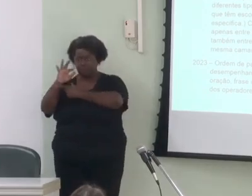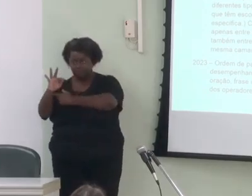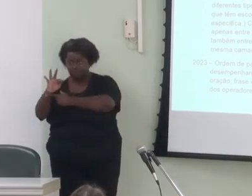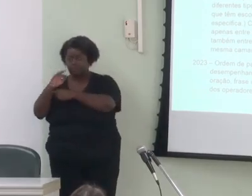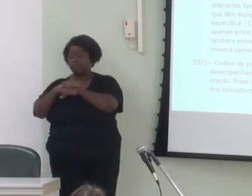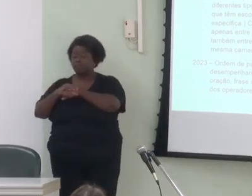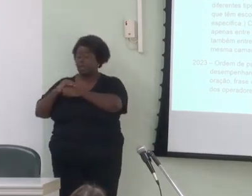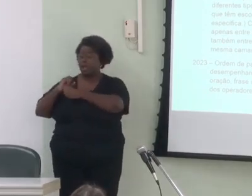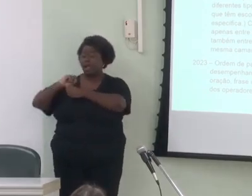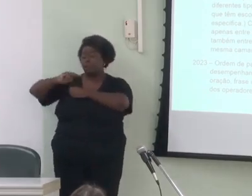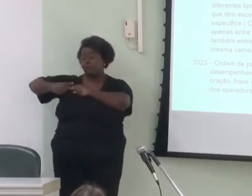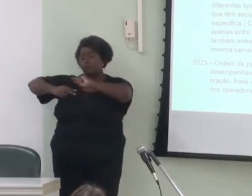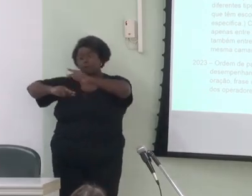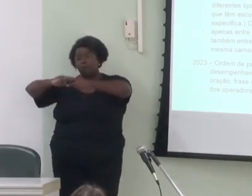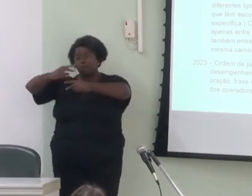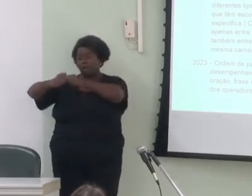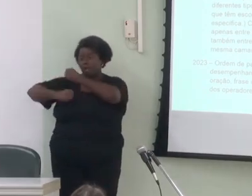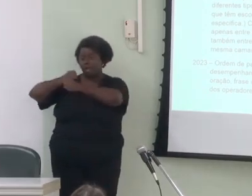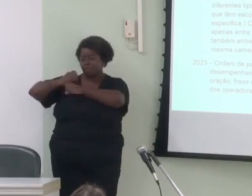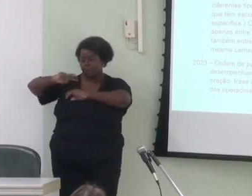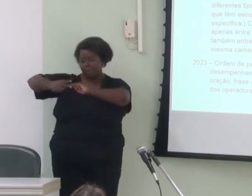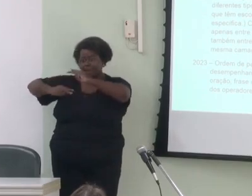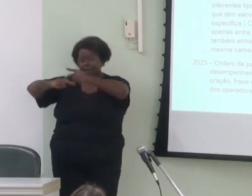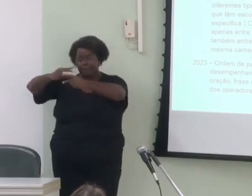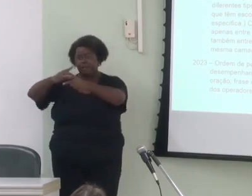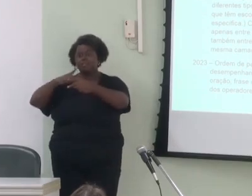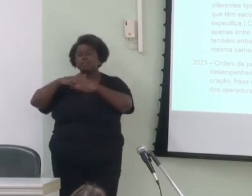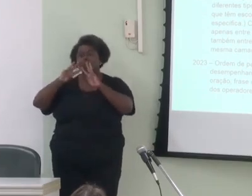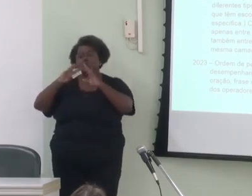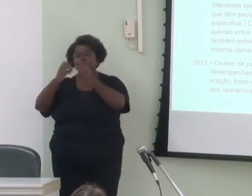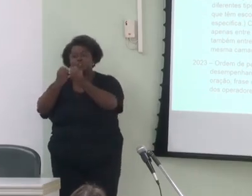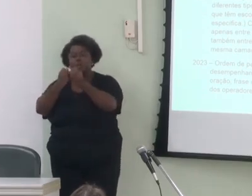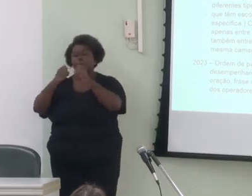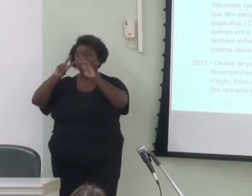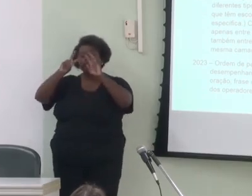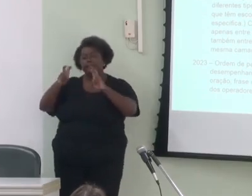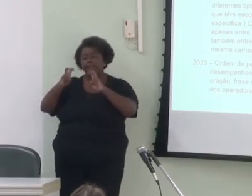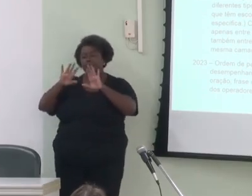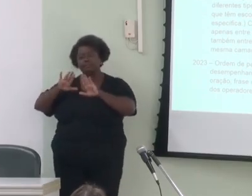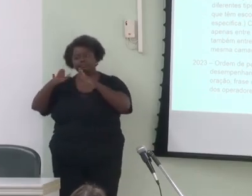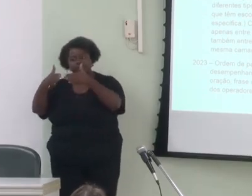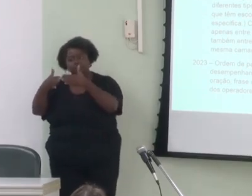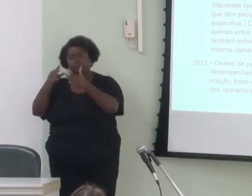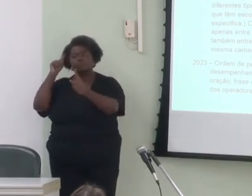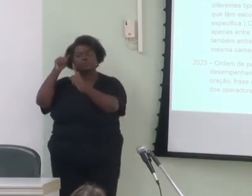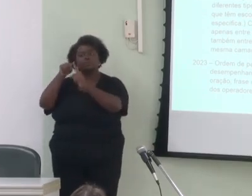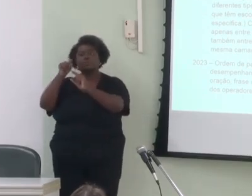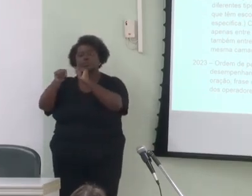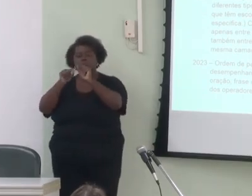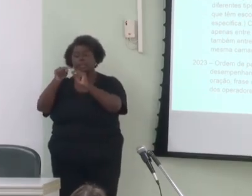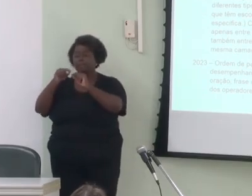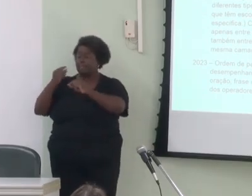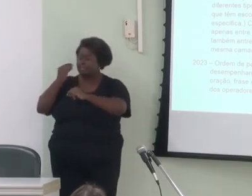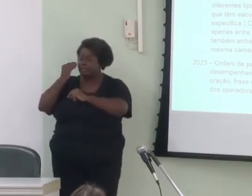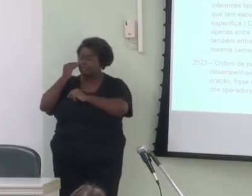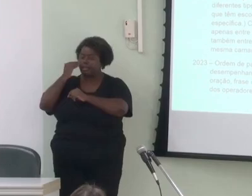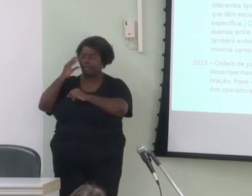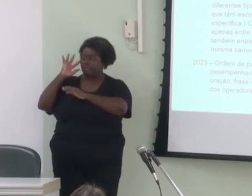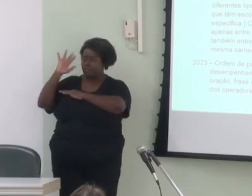são realizados workshops com temas específicos com o objetivo de buscar o desenvolvimento e o aprimoramento da teoria.